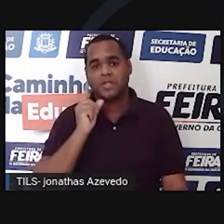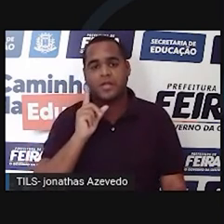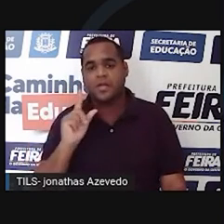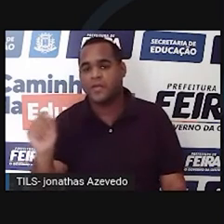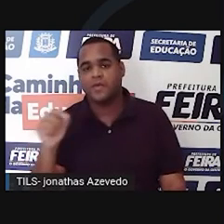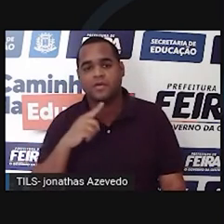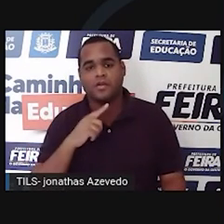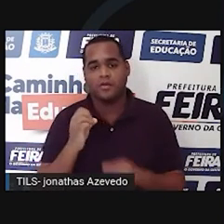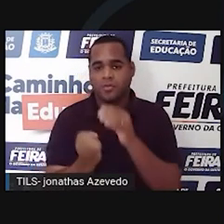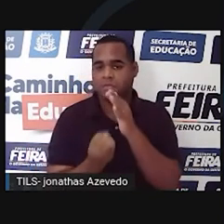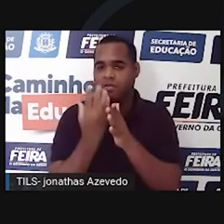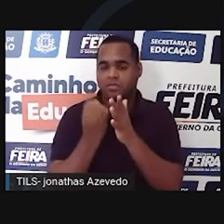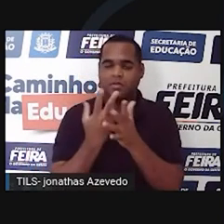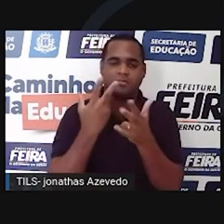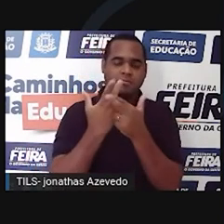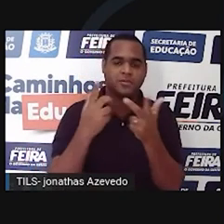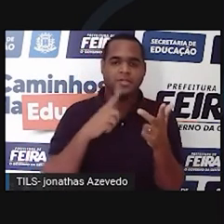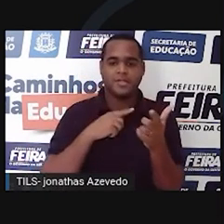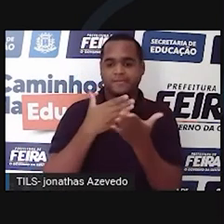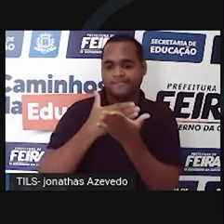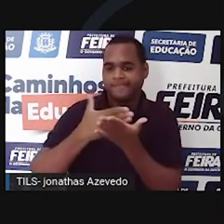ressurge um pouco mais à frente.